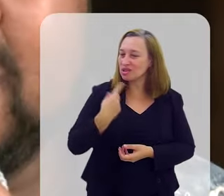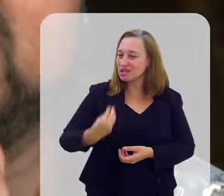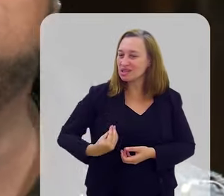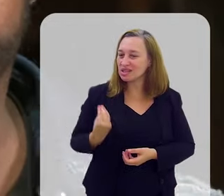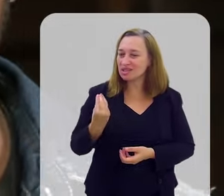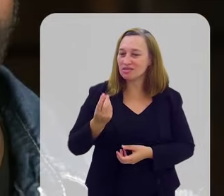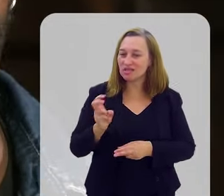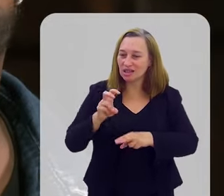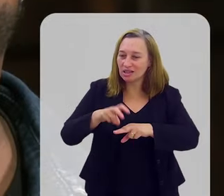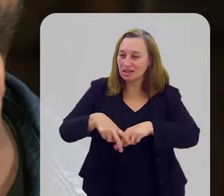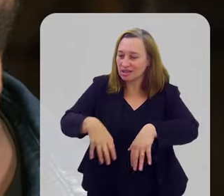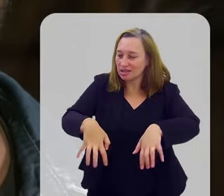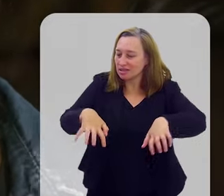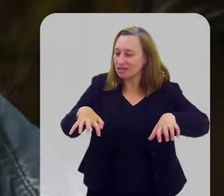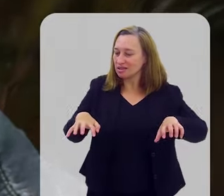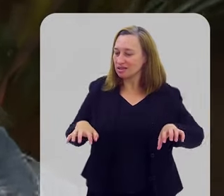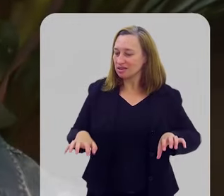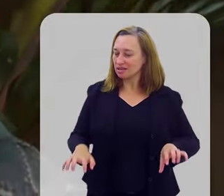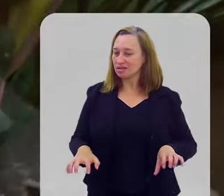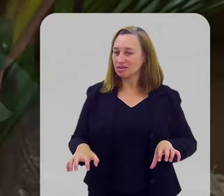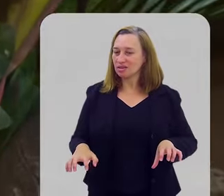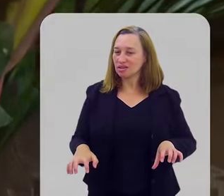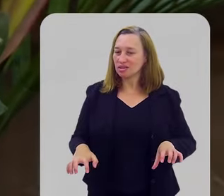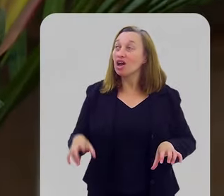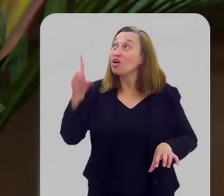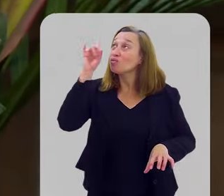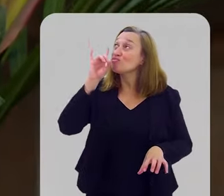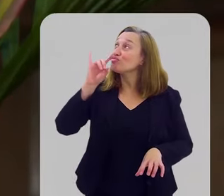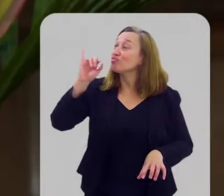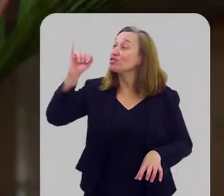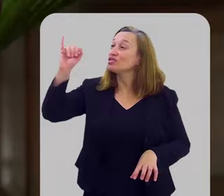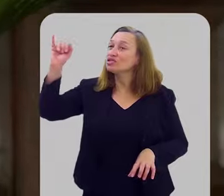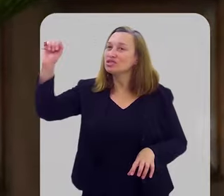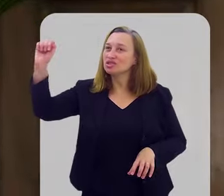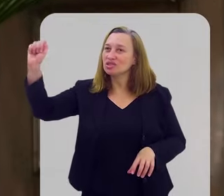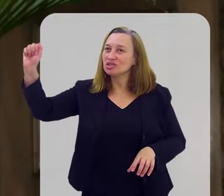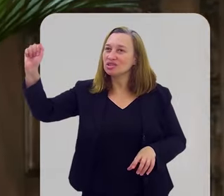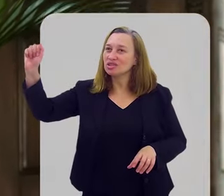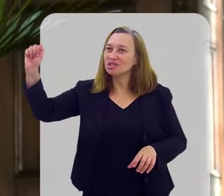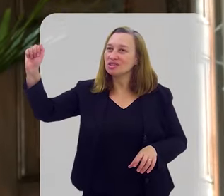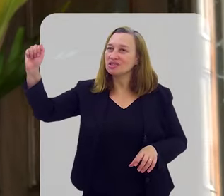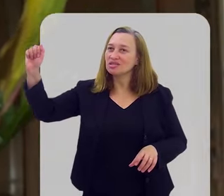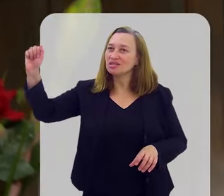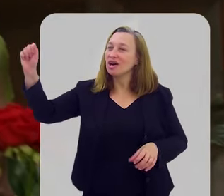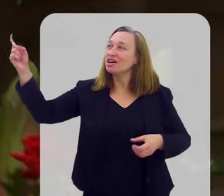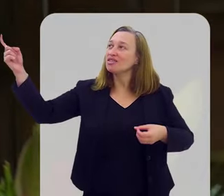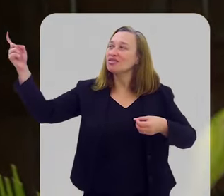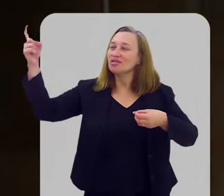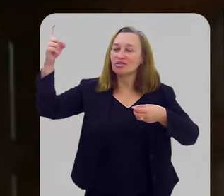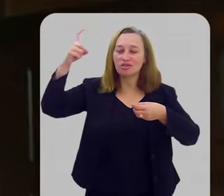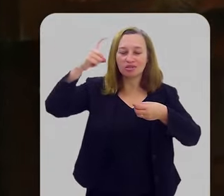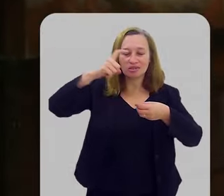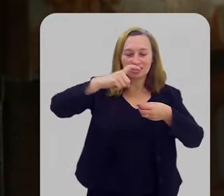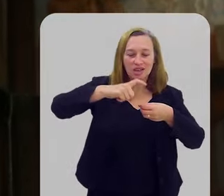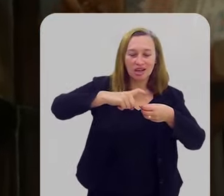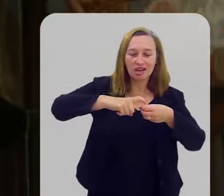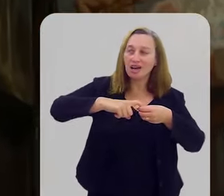O rei véu não aguentou O peso desse amor